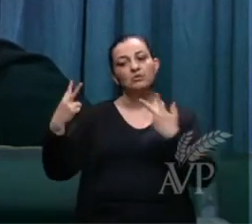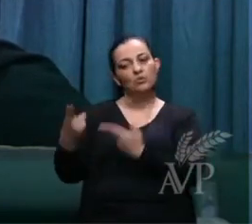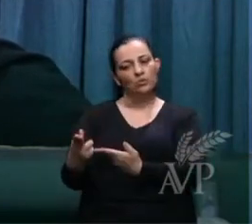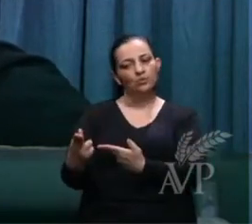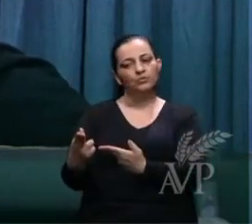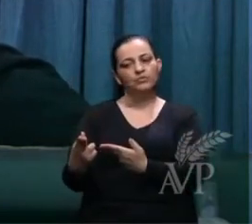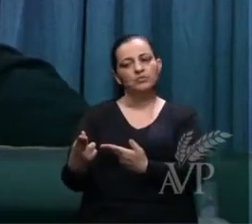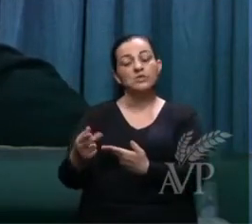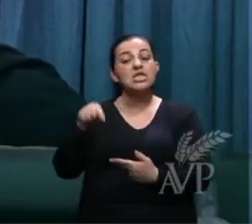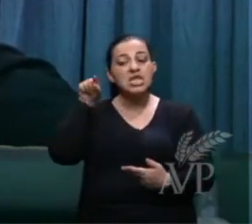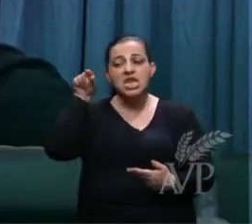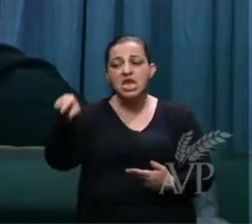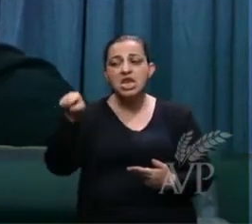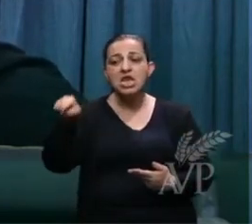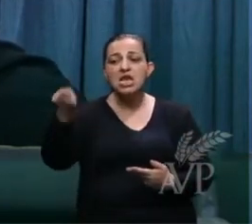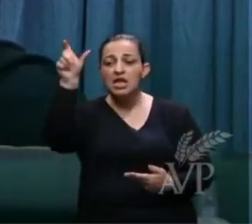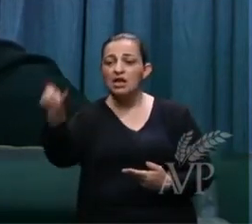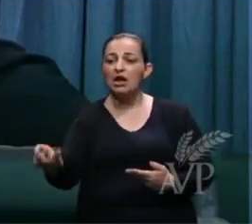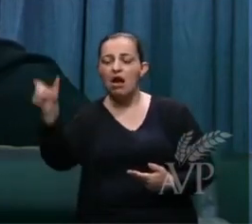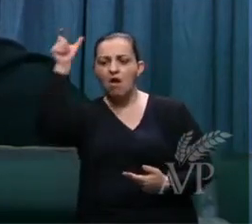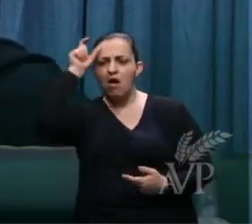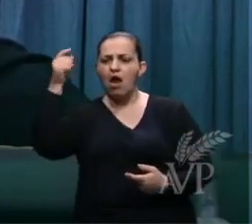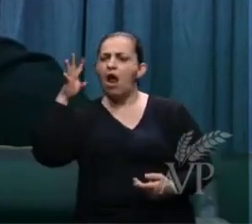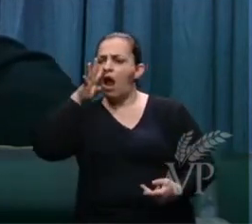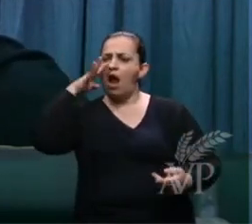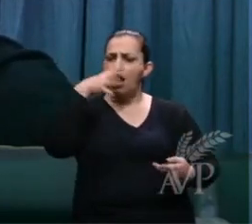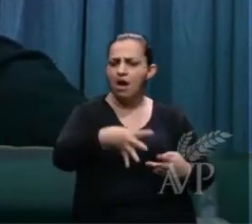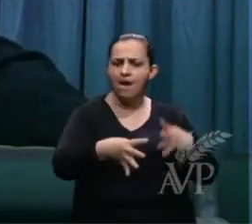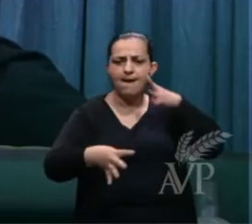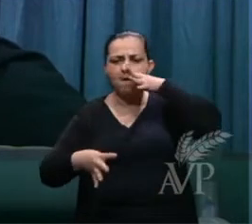ele é o que é o acusador